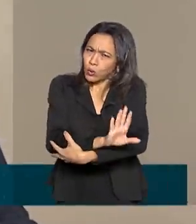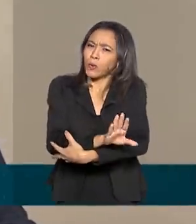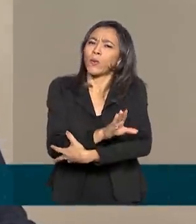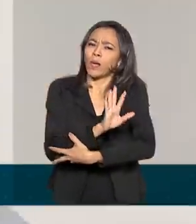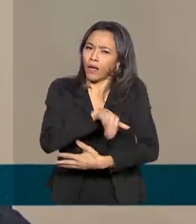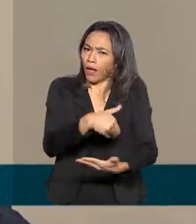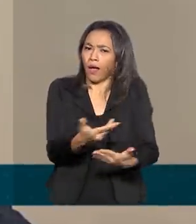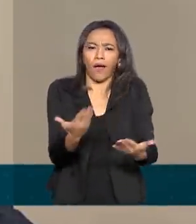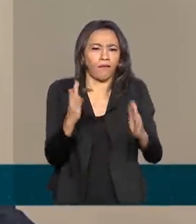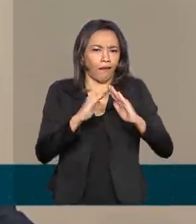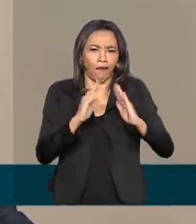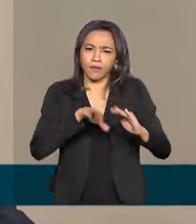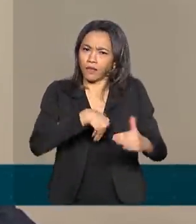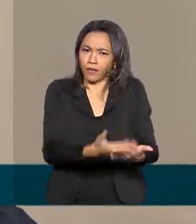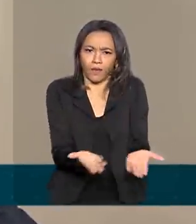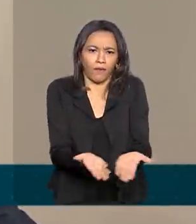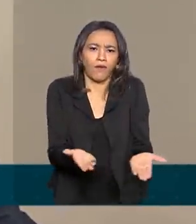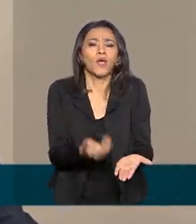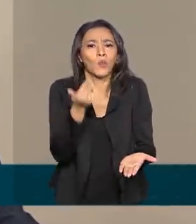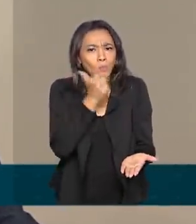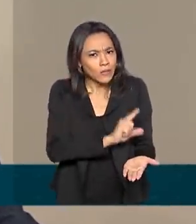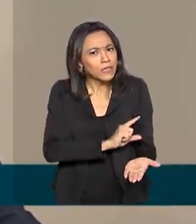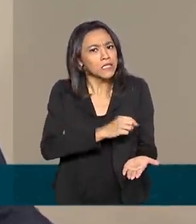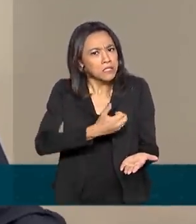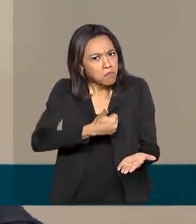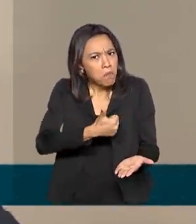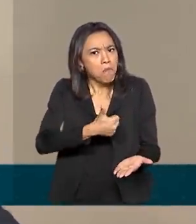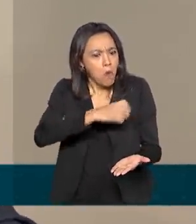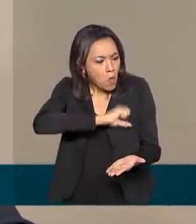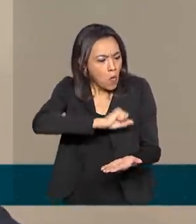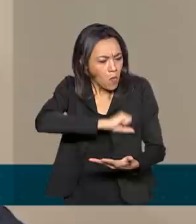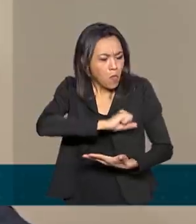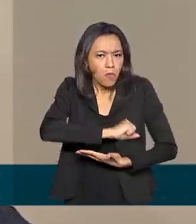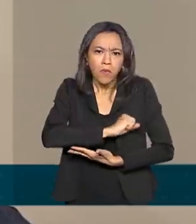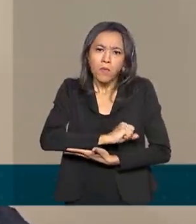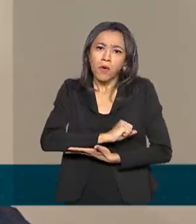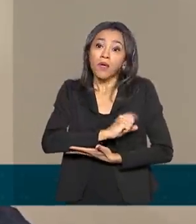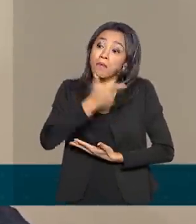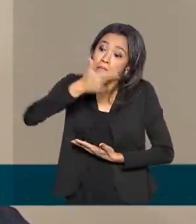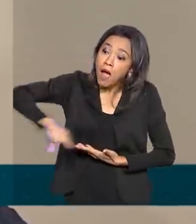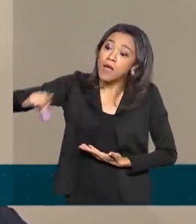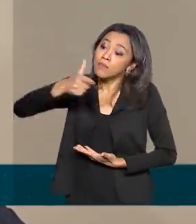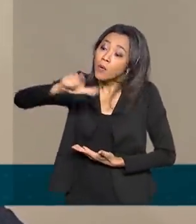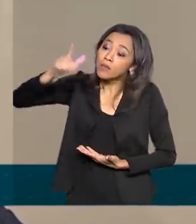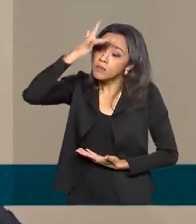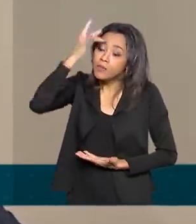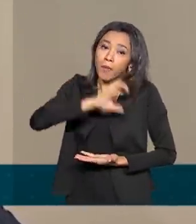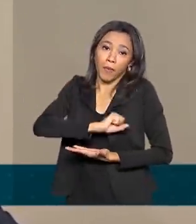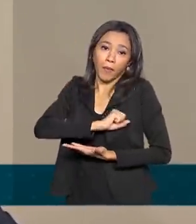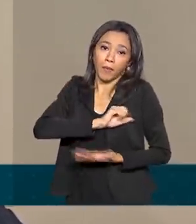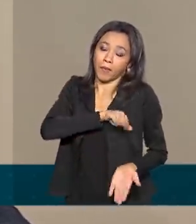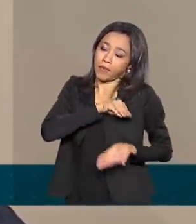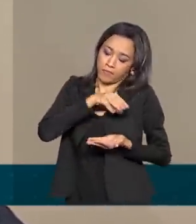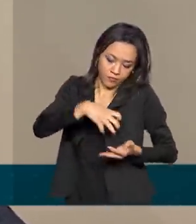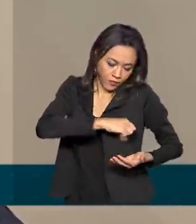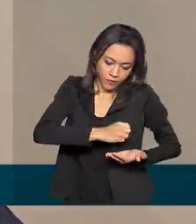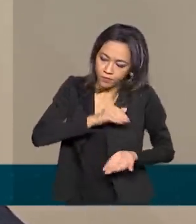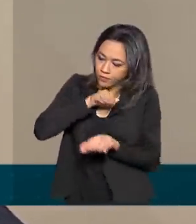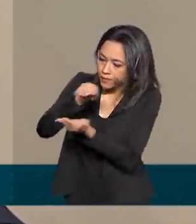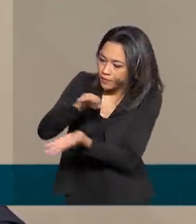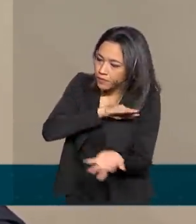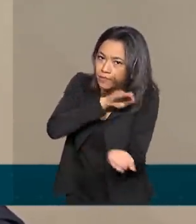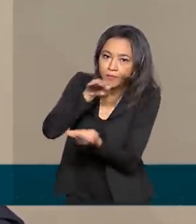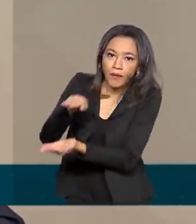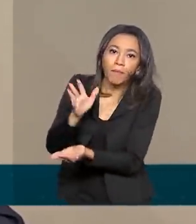agora em casa. Eu conseguia produzir o leite para o Daniel e também para deixar para a doação e ajudar outros